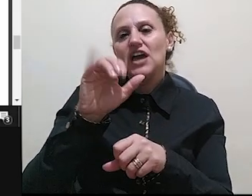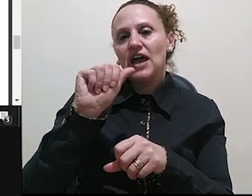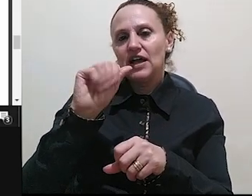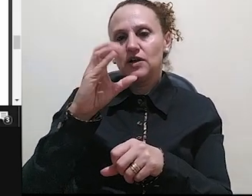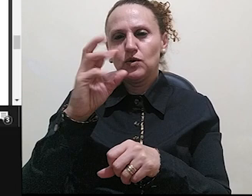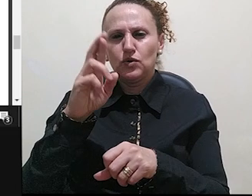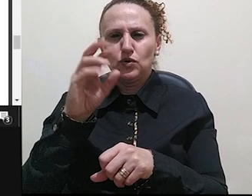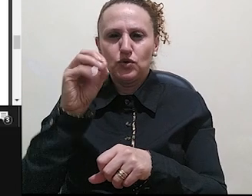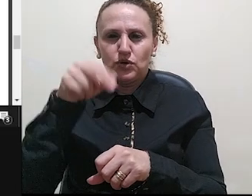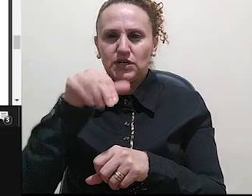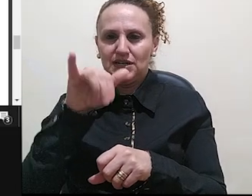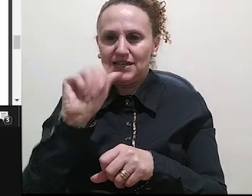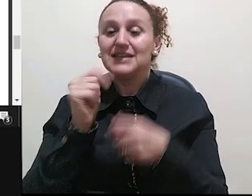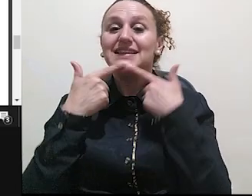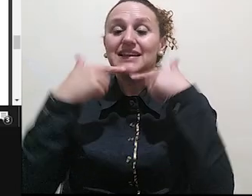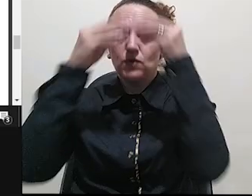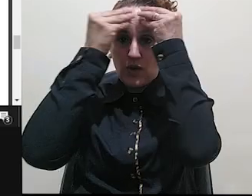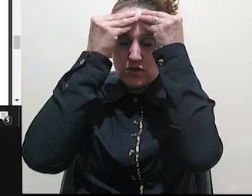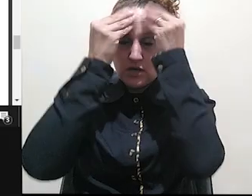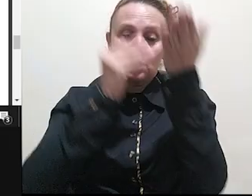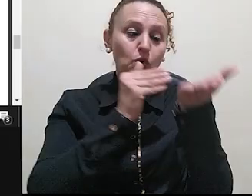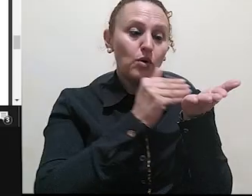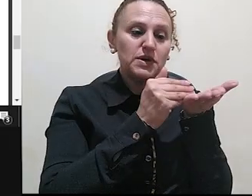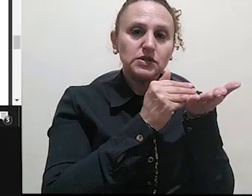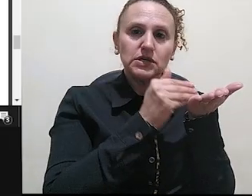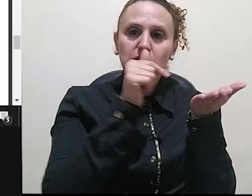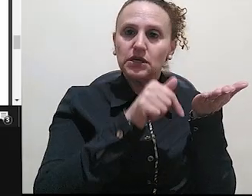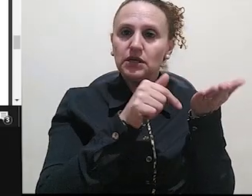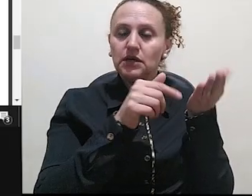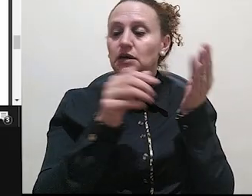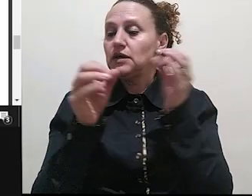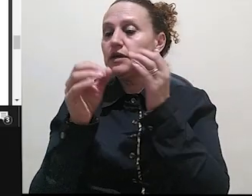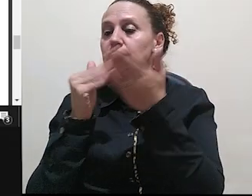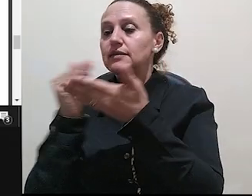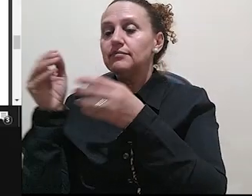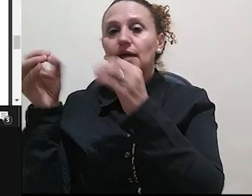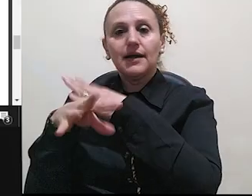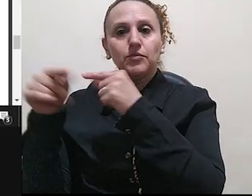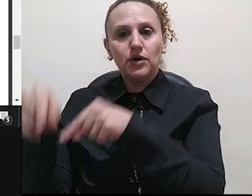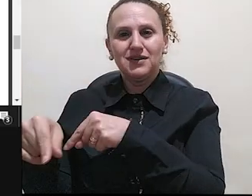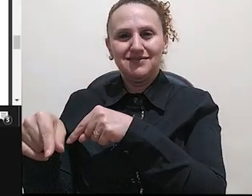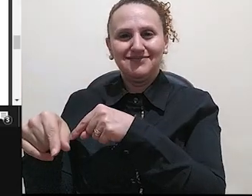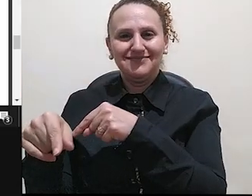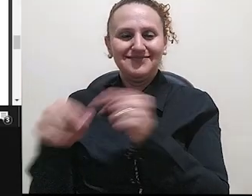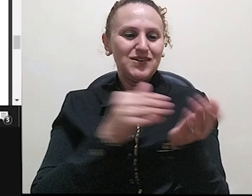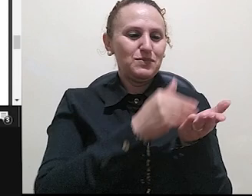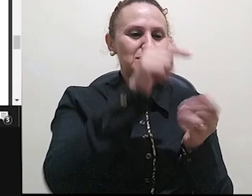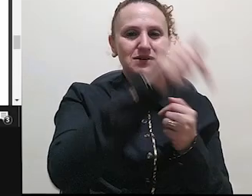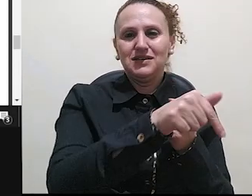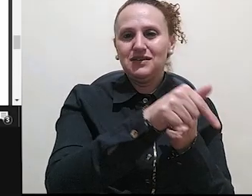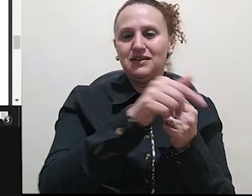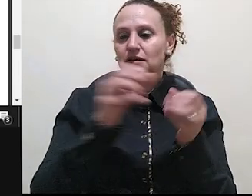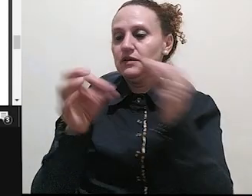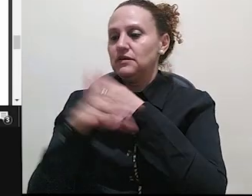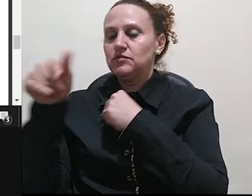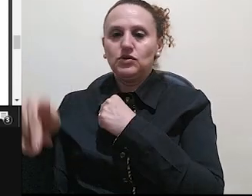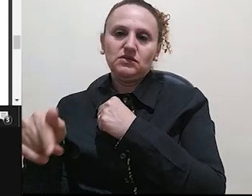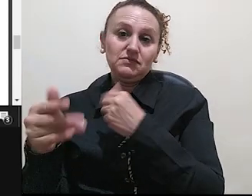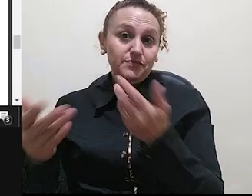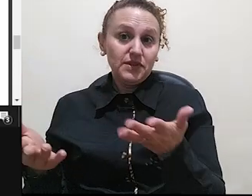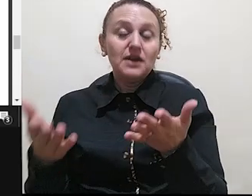aqui e terminou ali, né? Mas você ter um saber que é uma